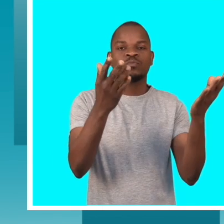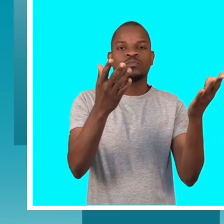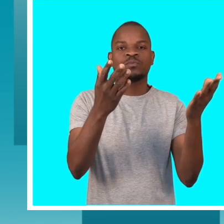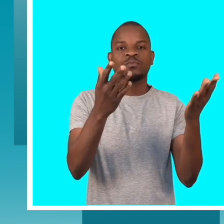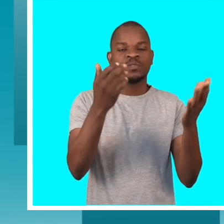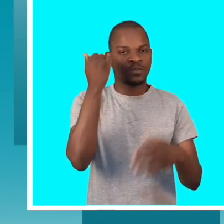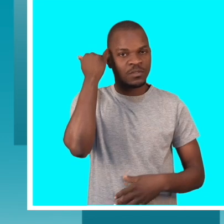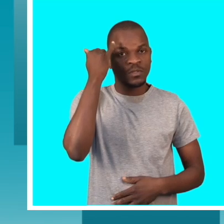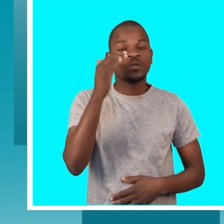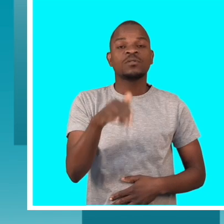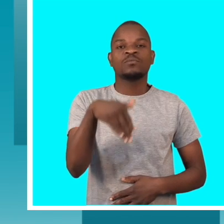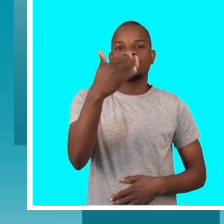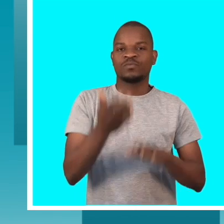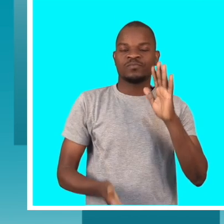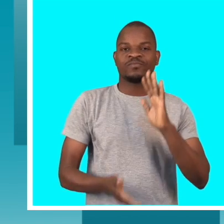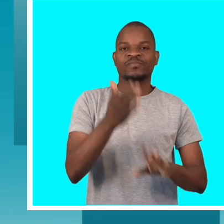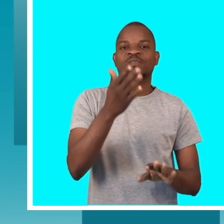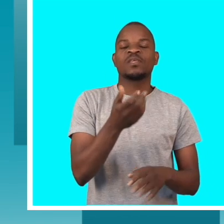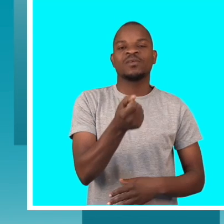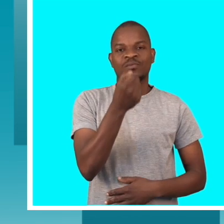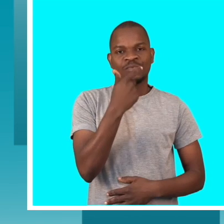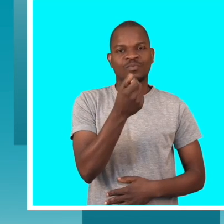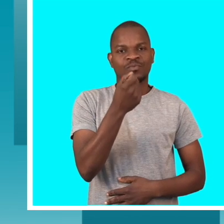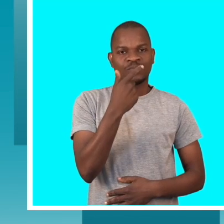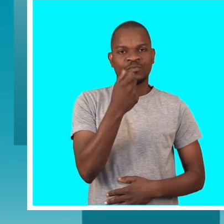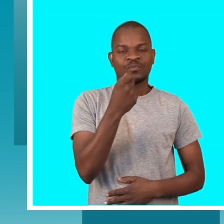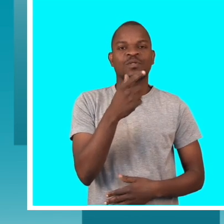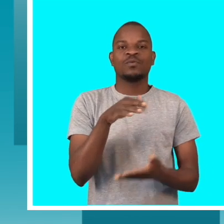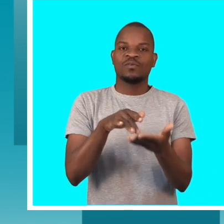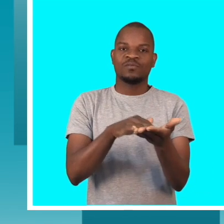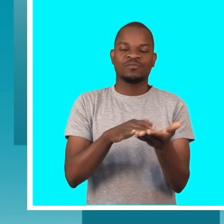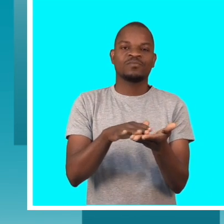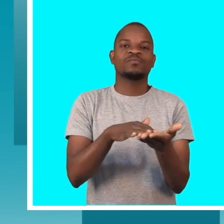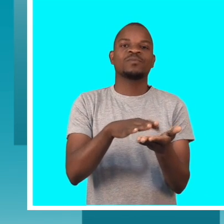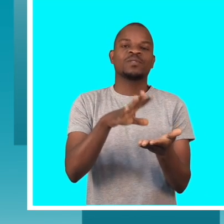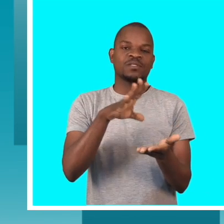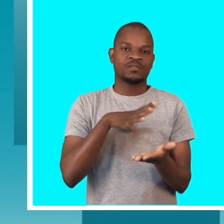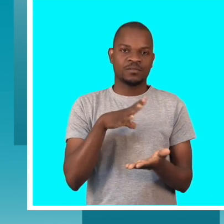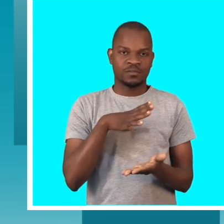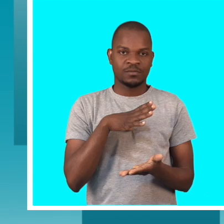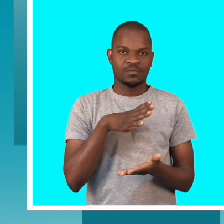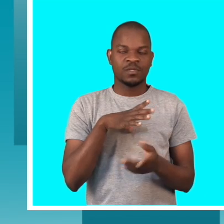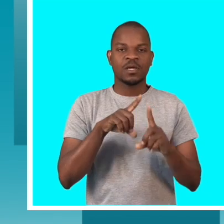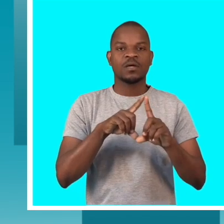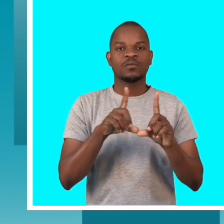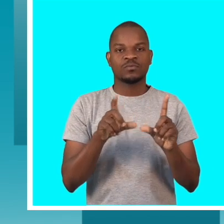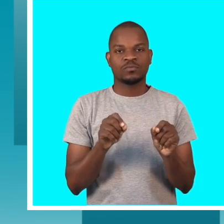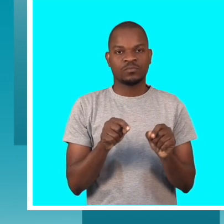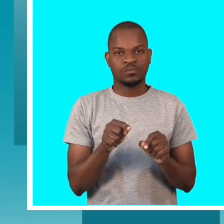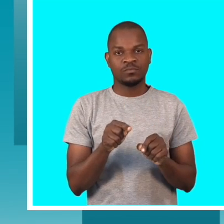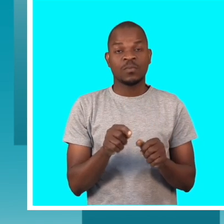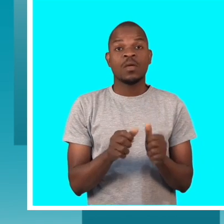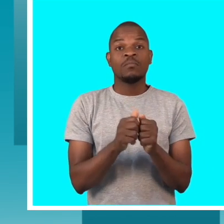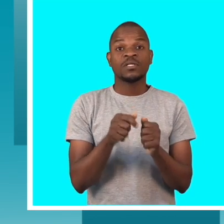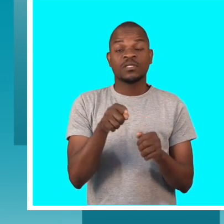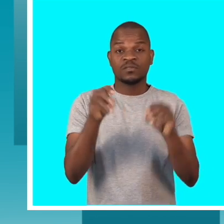iniciativa que vamos começar já a ter medicamento, a embalagem de medicamento contemplando informações